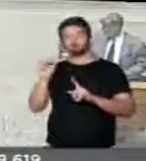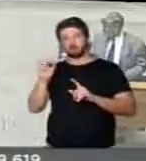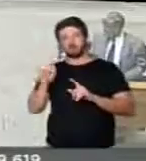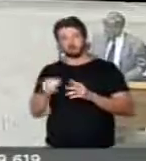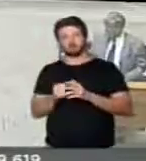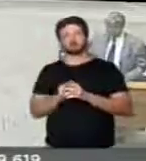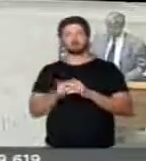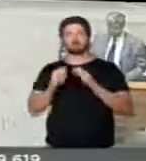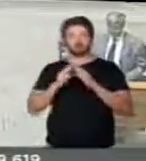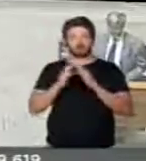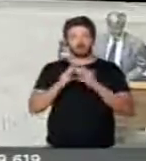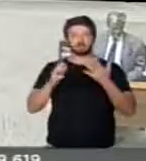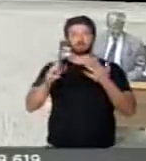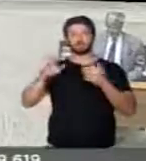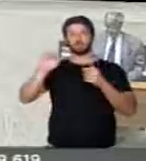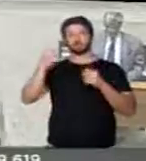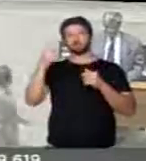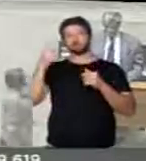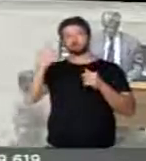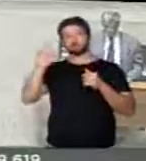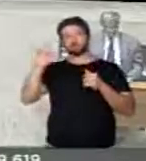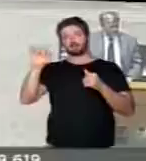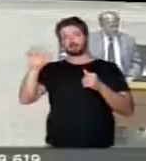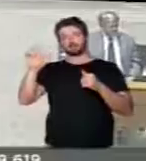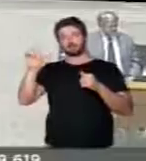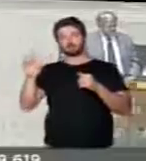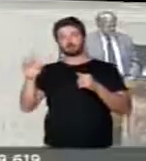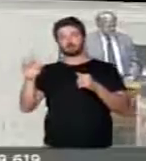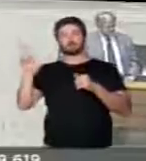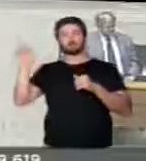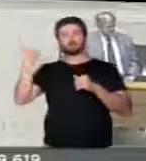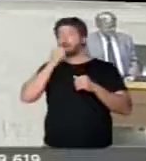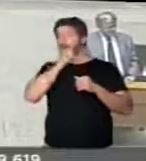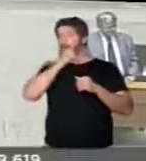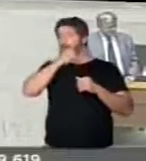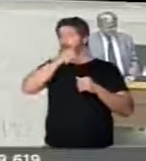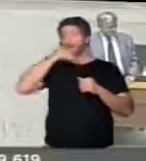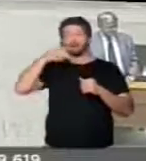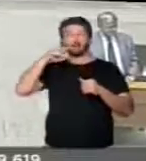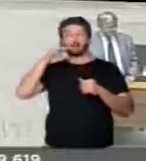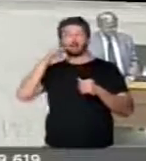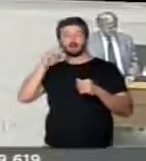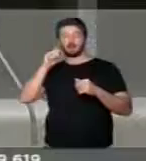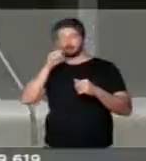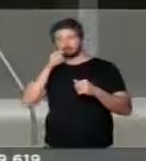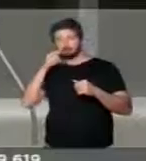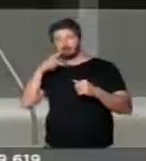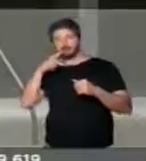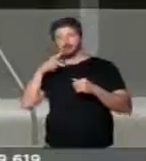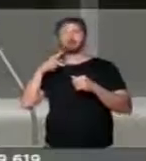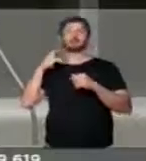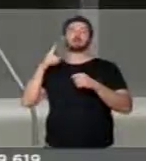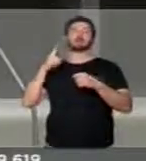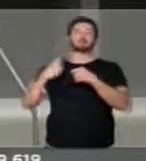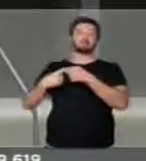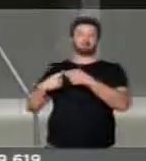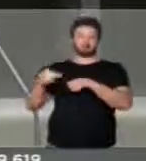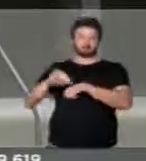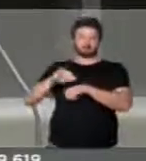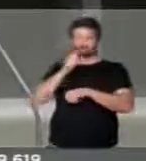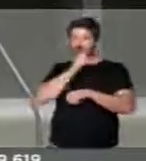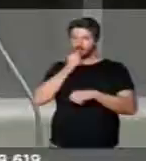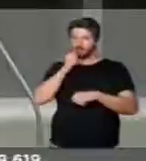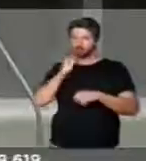hospitalidade na cidade de Santana, 20 quilômetros de Macapá, passa por enorme dificuldade, porque